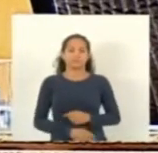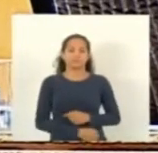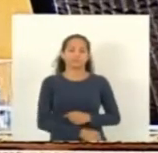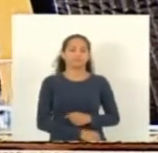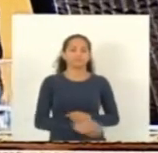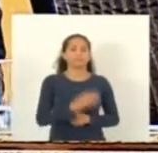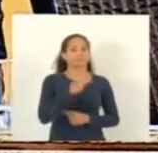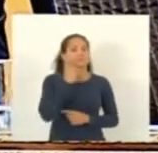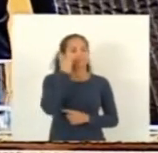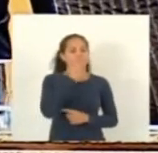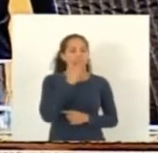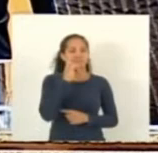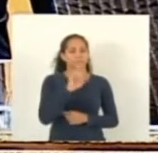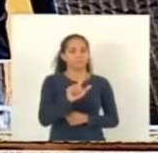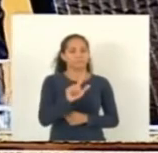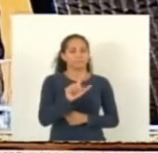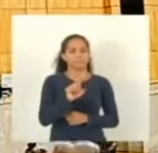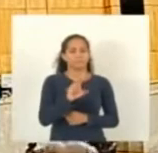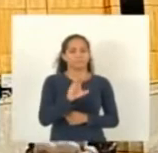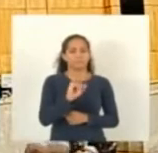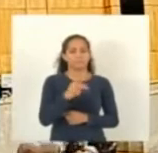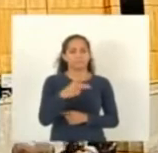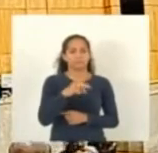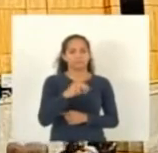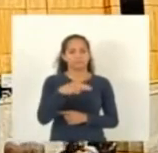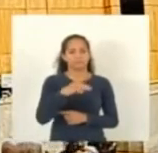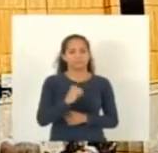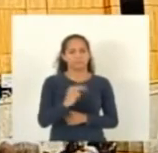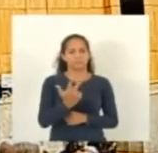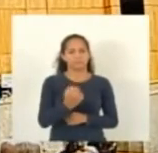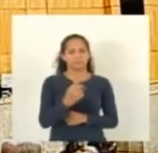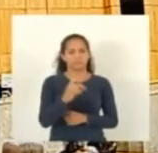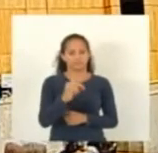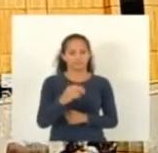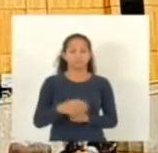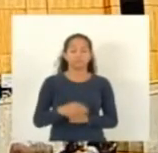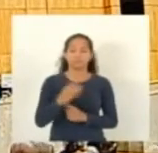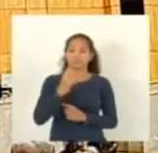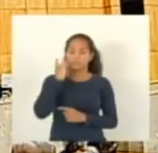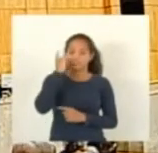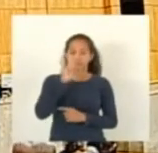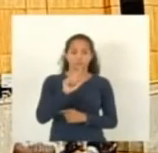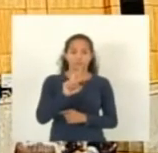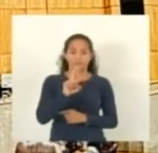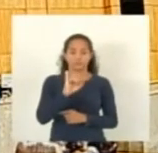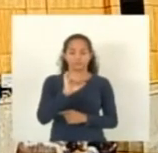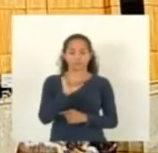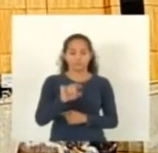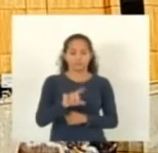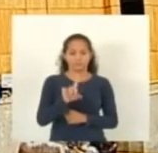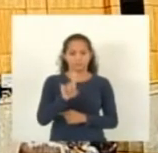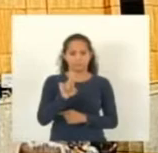deputado Luciano Machado vota sim deputado Luiz Durão